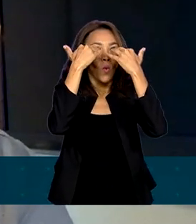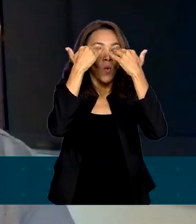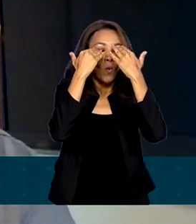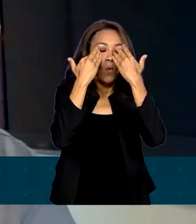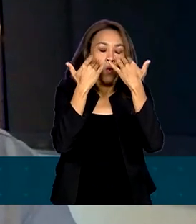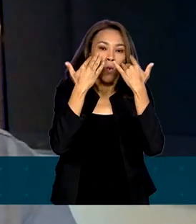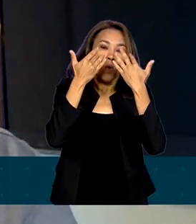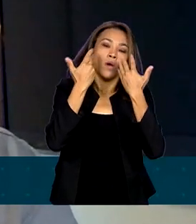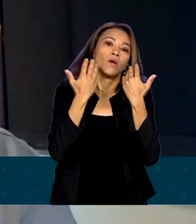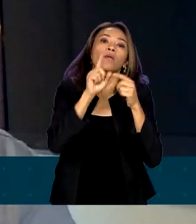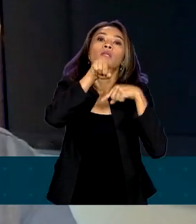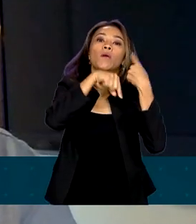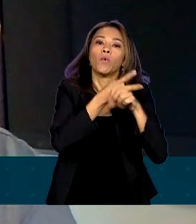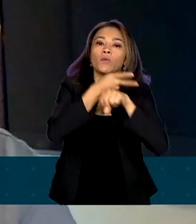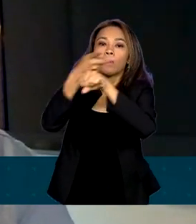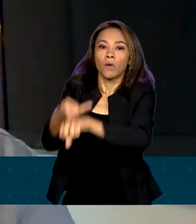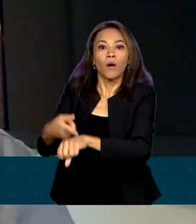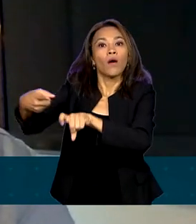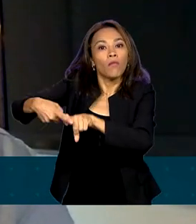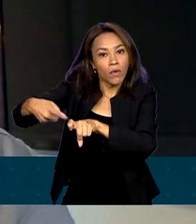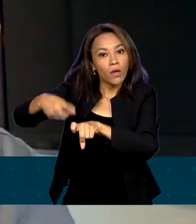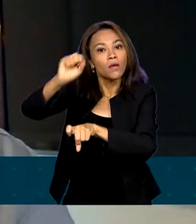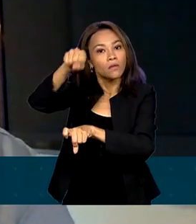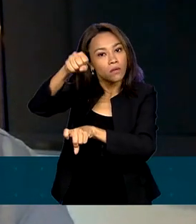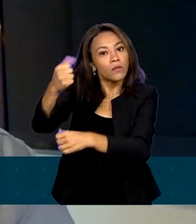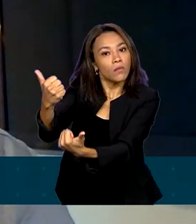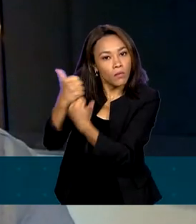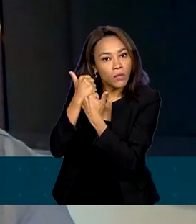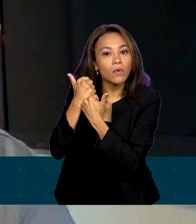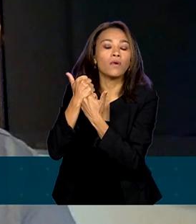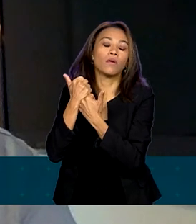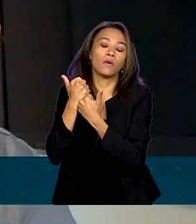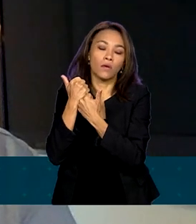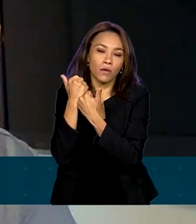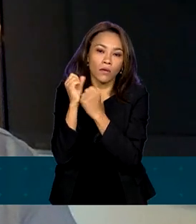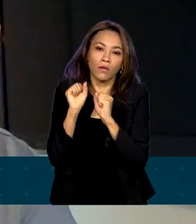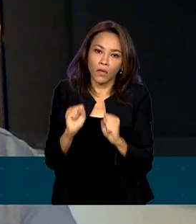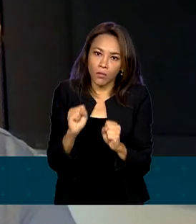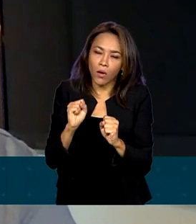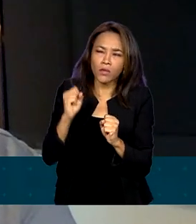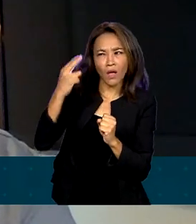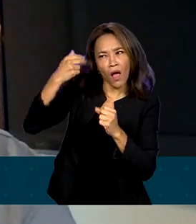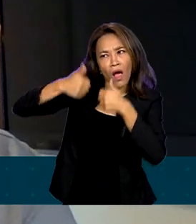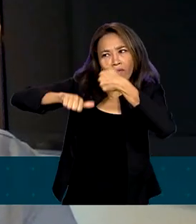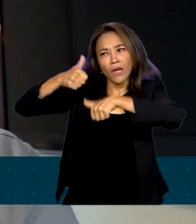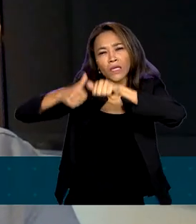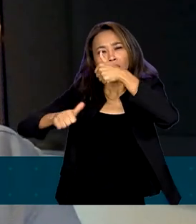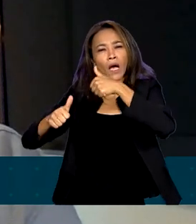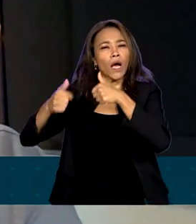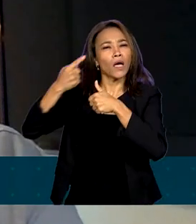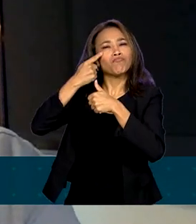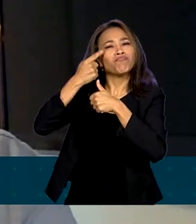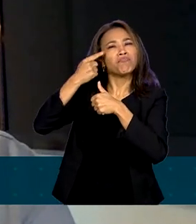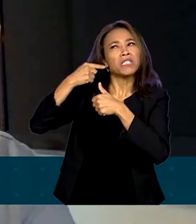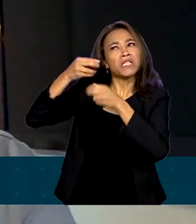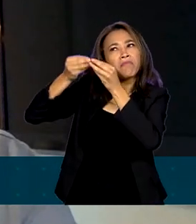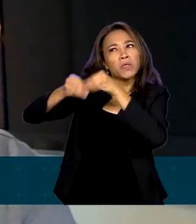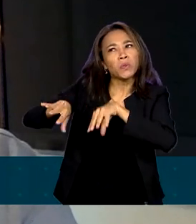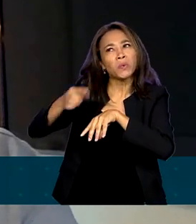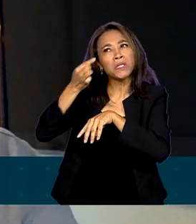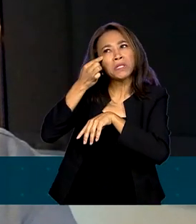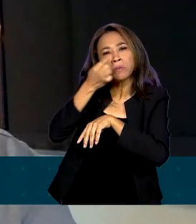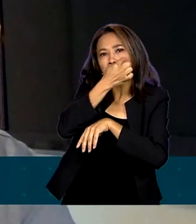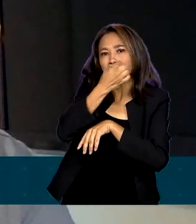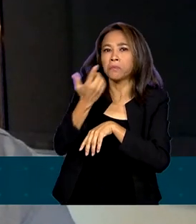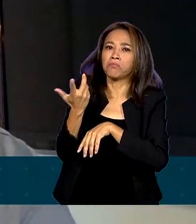olhos. E procurar um serviço médico, sim, uma assistência médica, para que possa avaliar se tem alguma lesão ou se tem algum